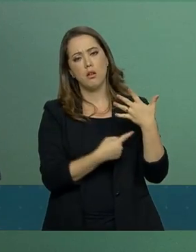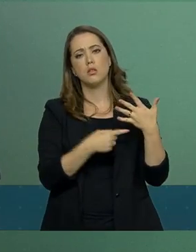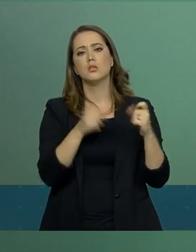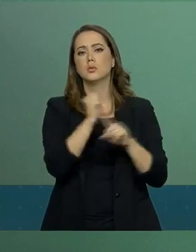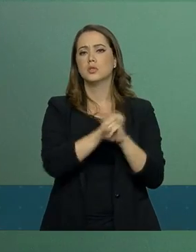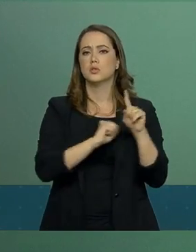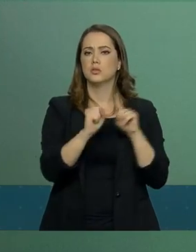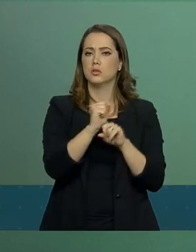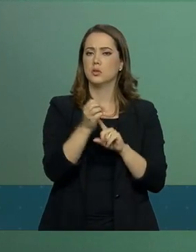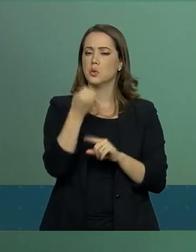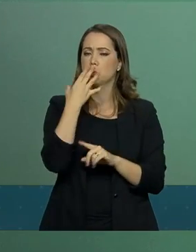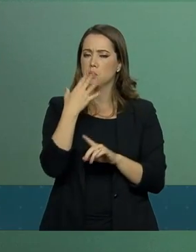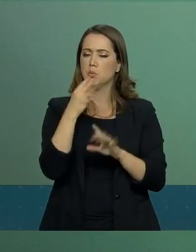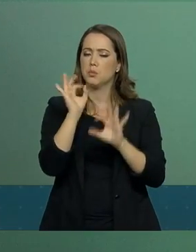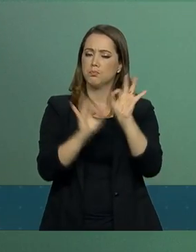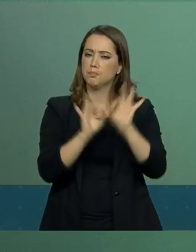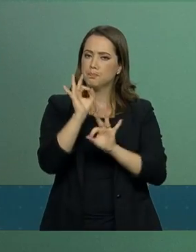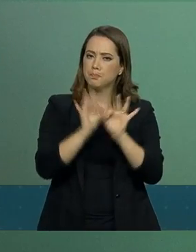construída.